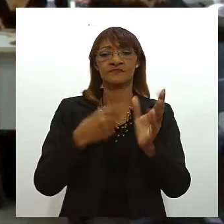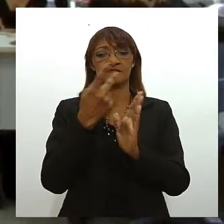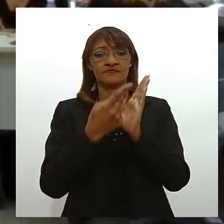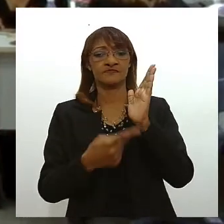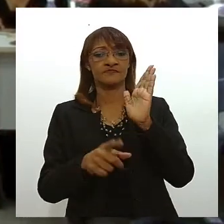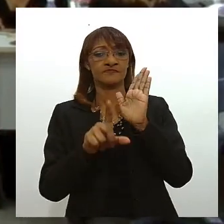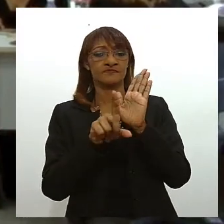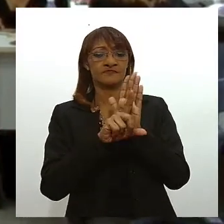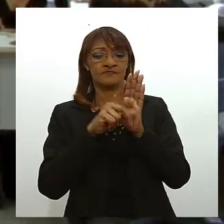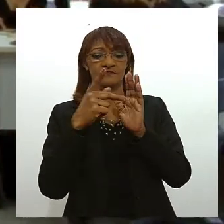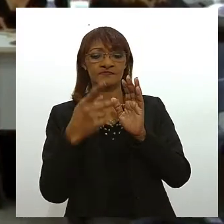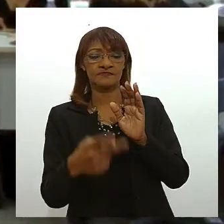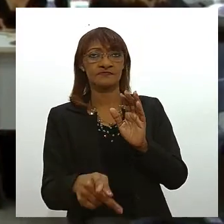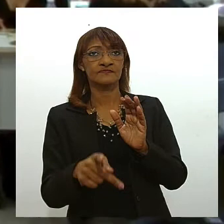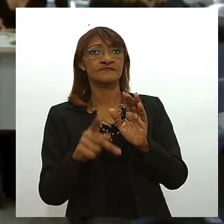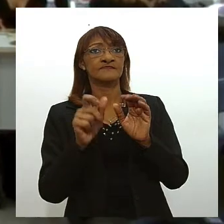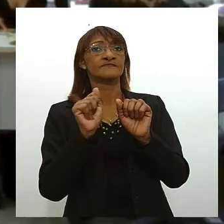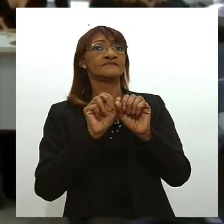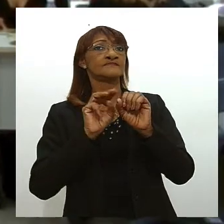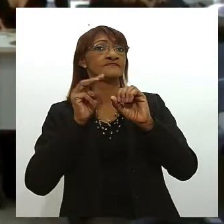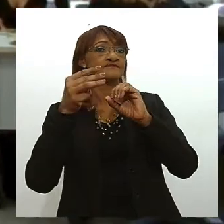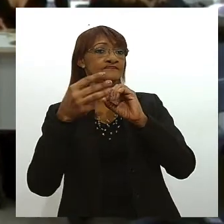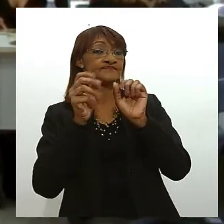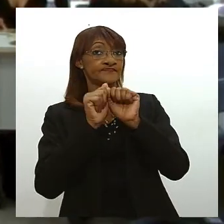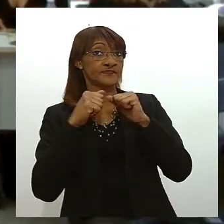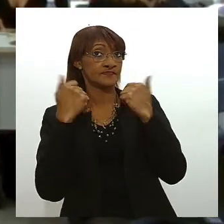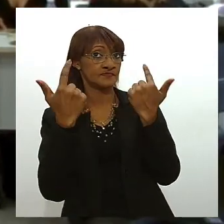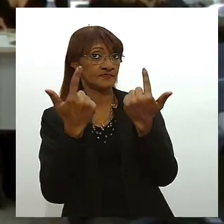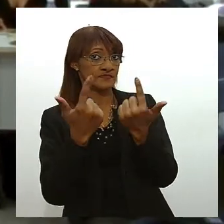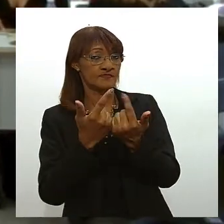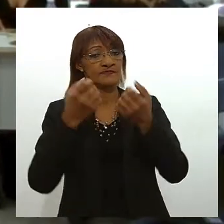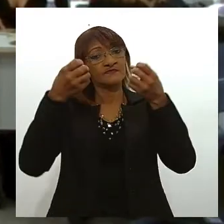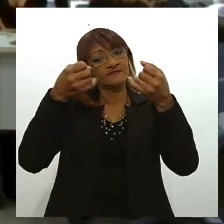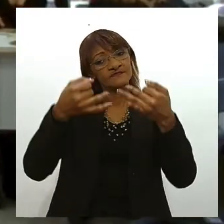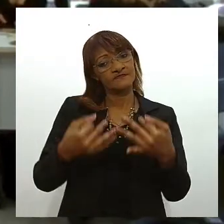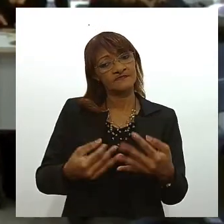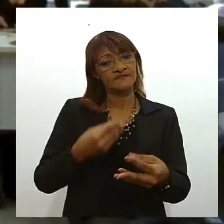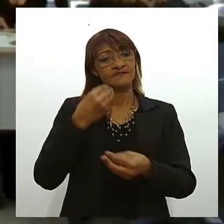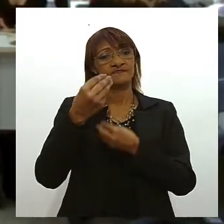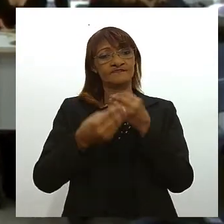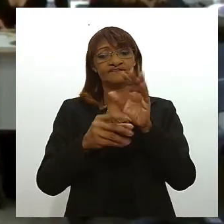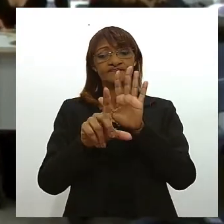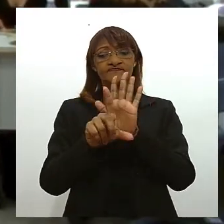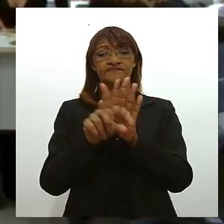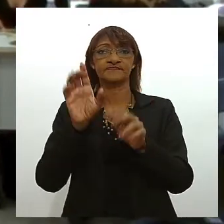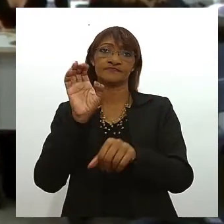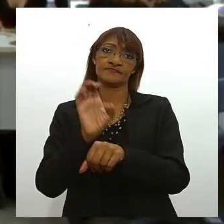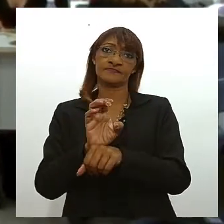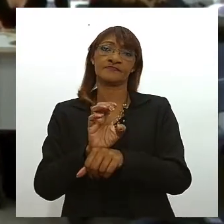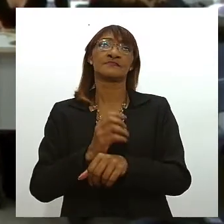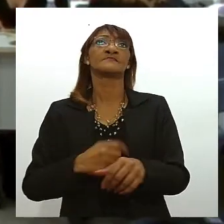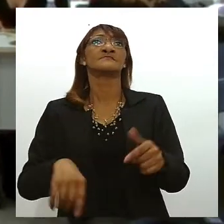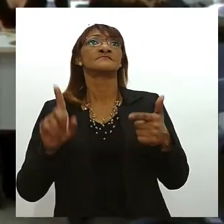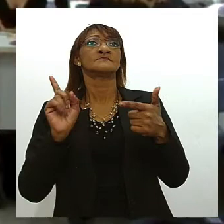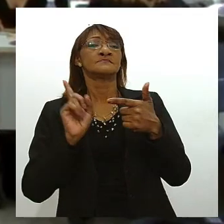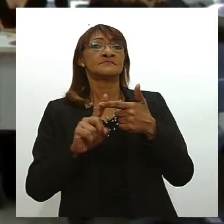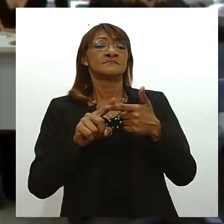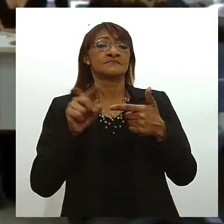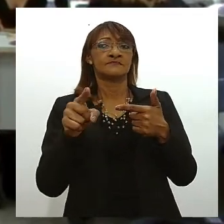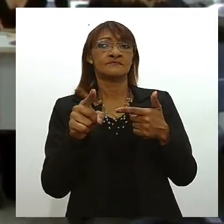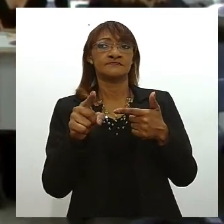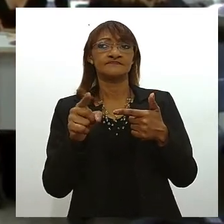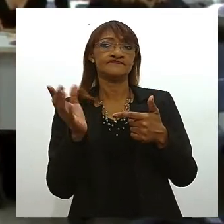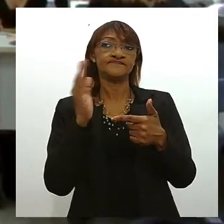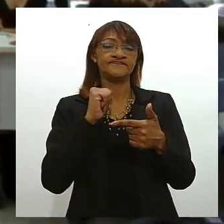Lese explicando como a proposição se torna uma lei estadual a segunda temporada do Bora Conversar